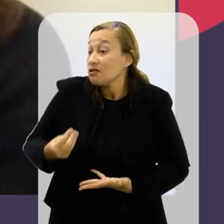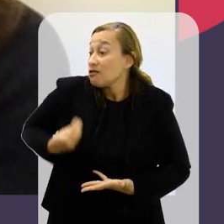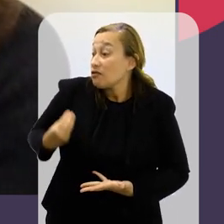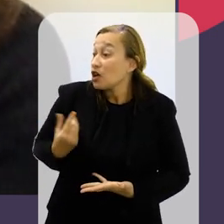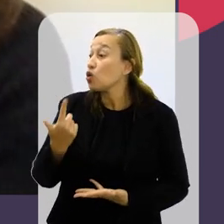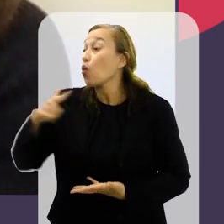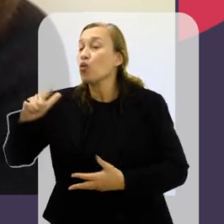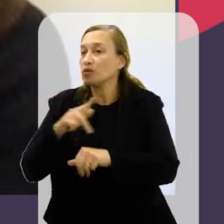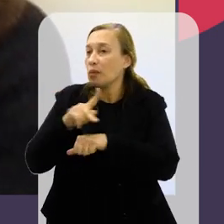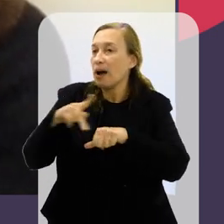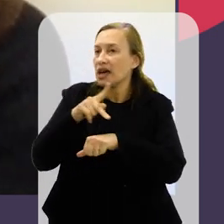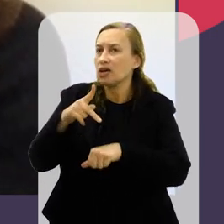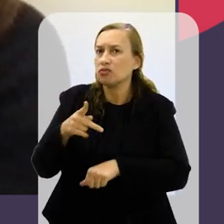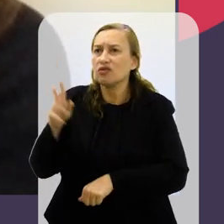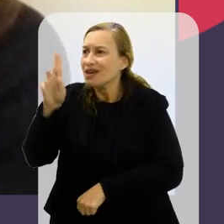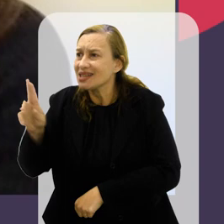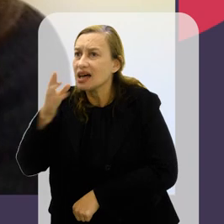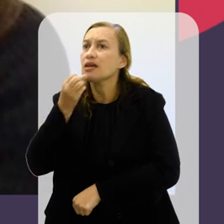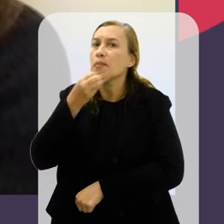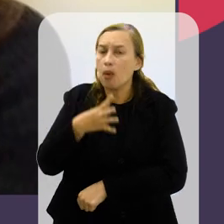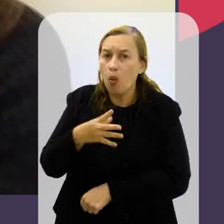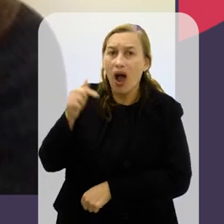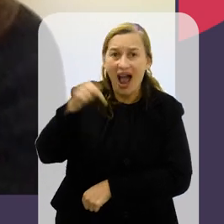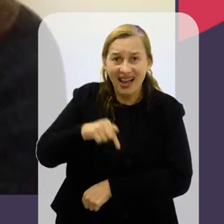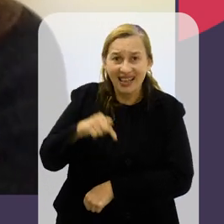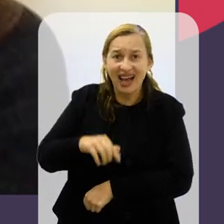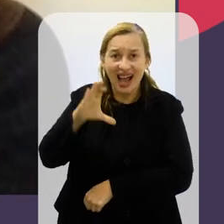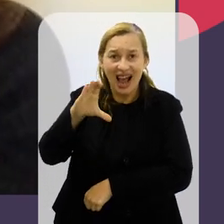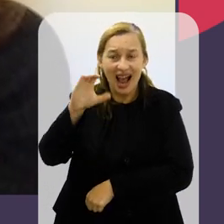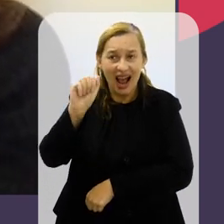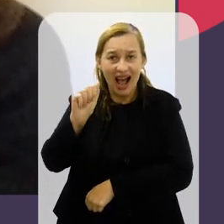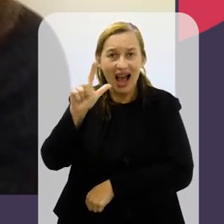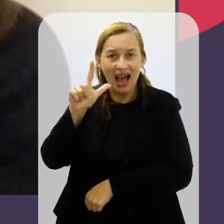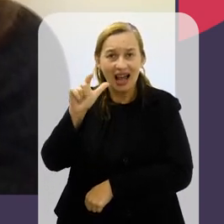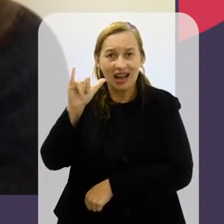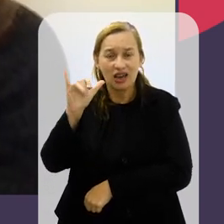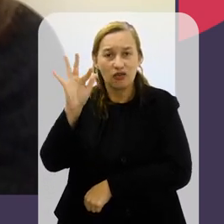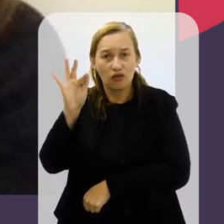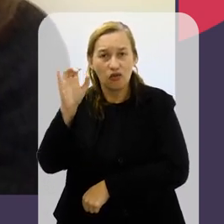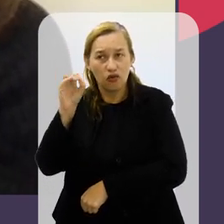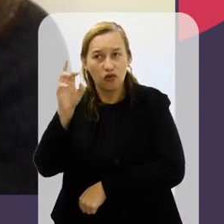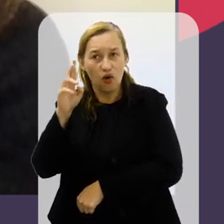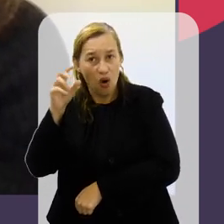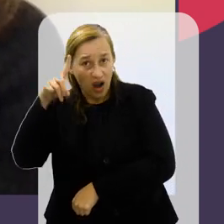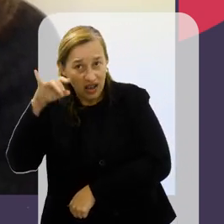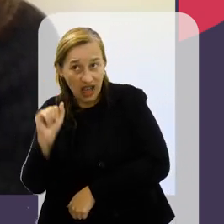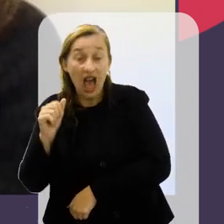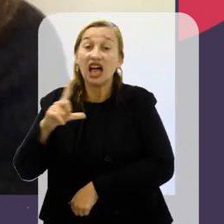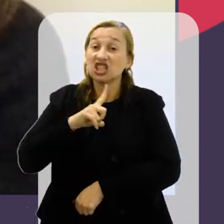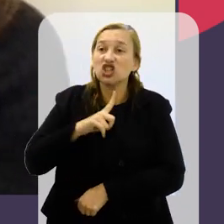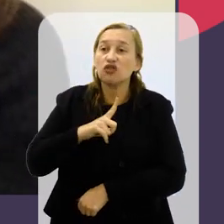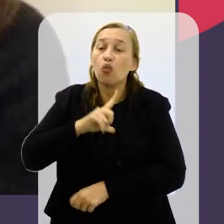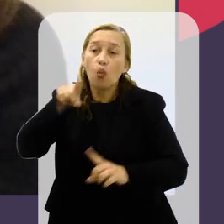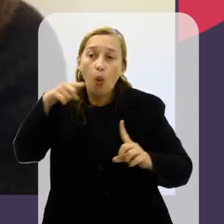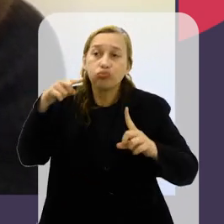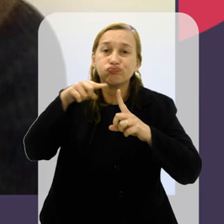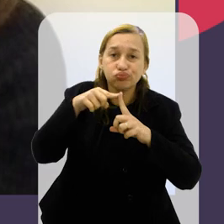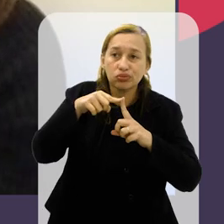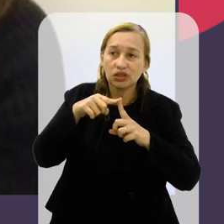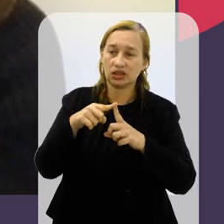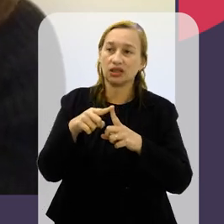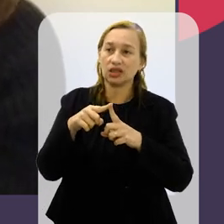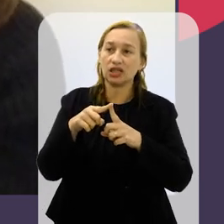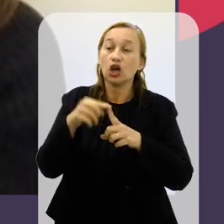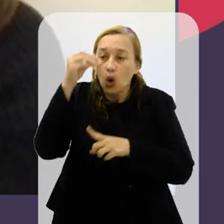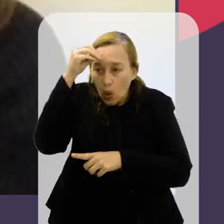estar em outro país, estar em uma universidade muito boa aqui na Califórnia. Então, eu